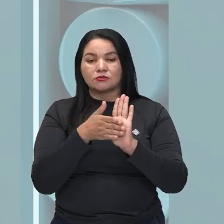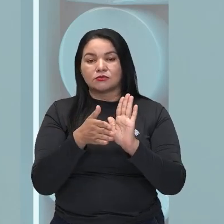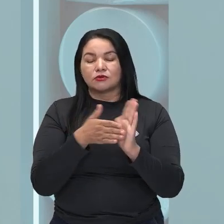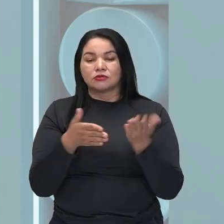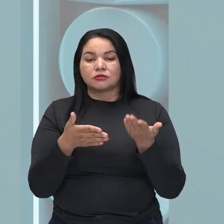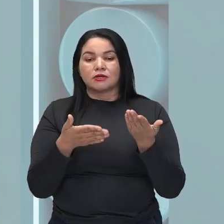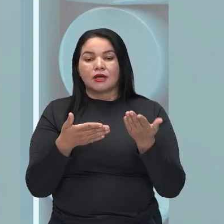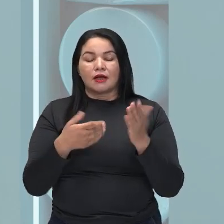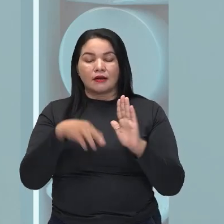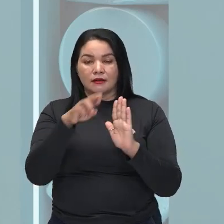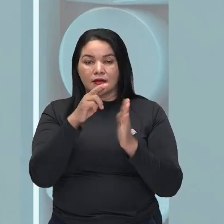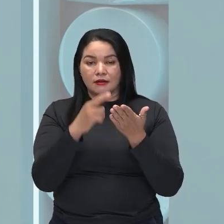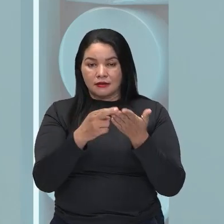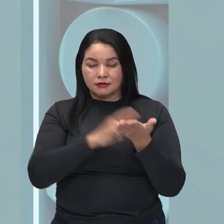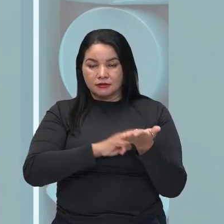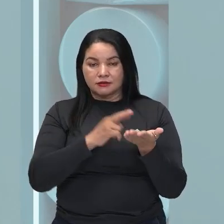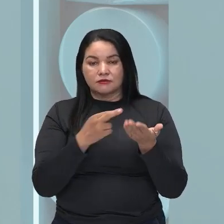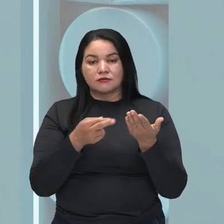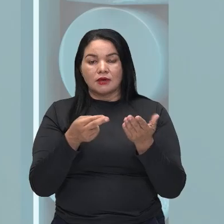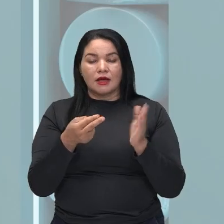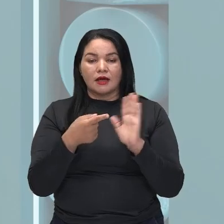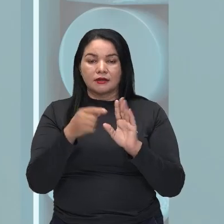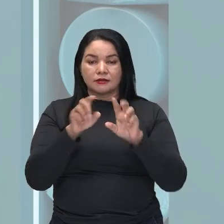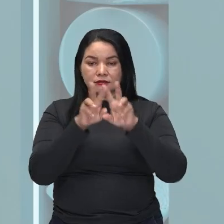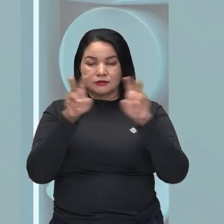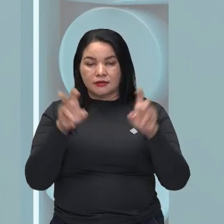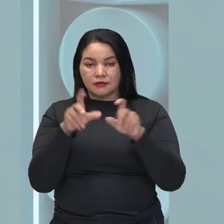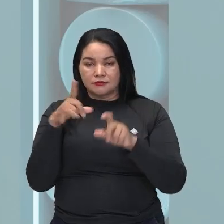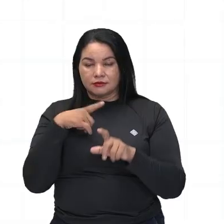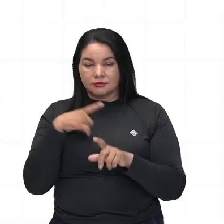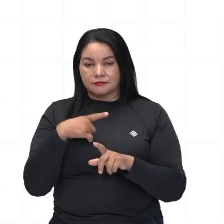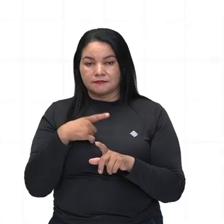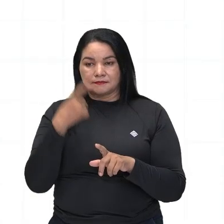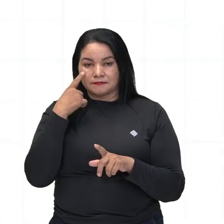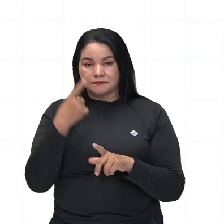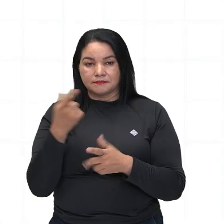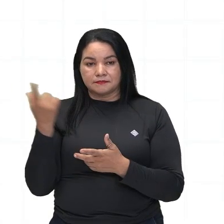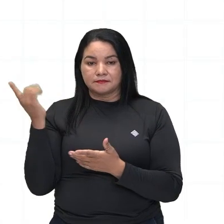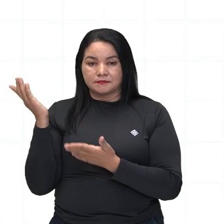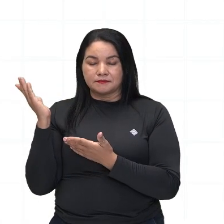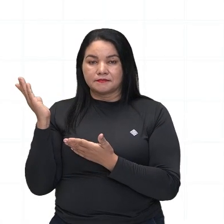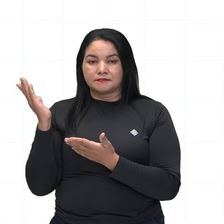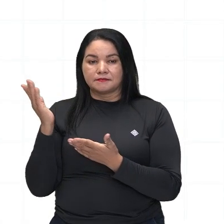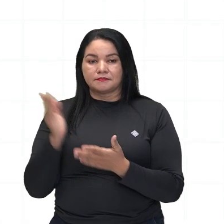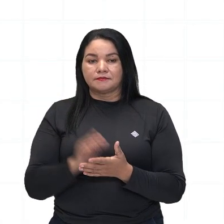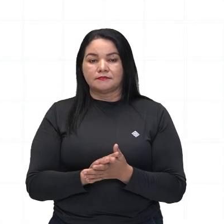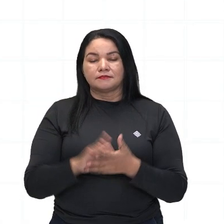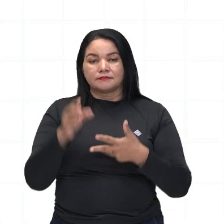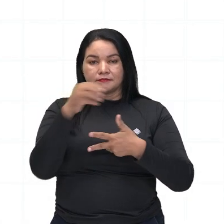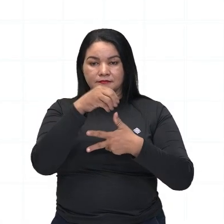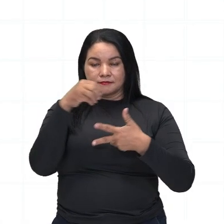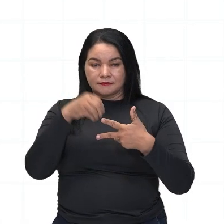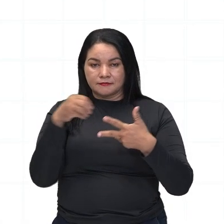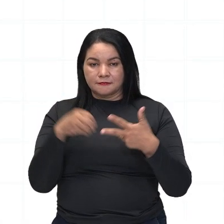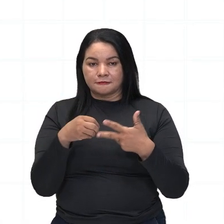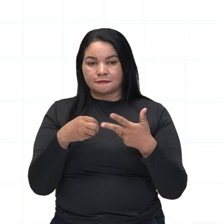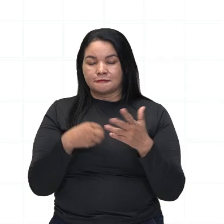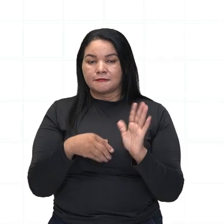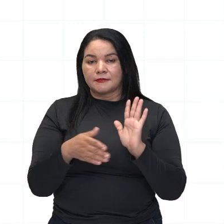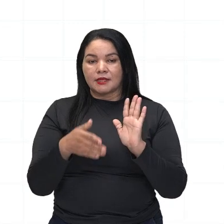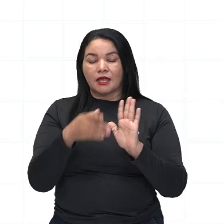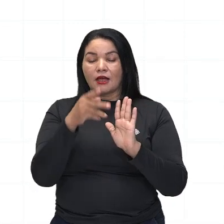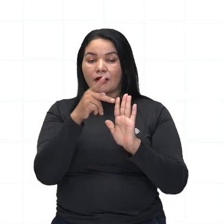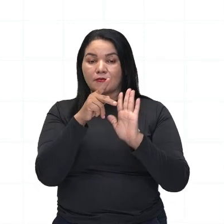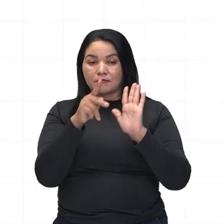Quero apresentar para vocês agora a folha de redação do Enem, a folha da proposta de redação. Então, você